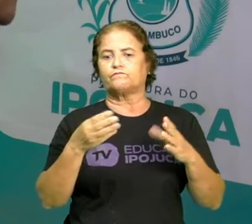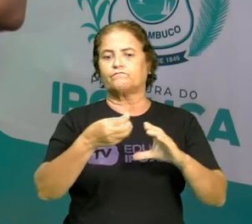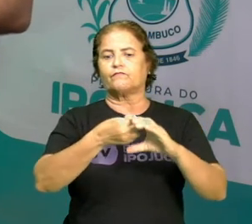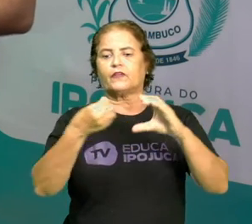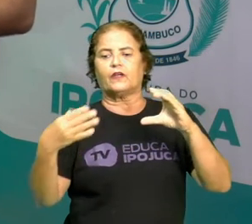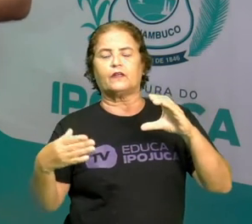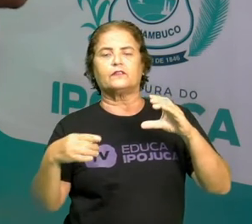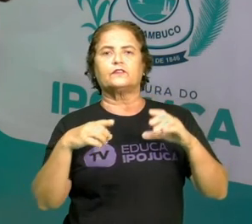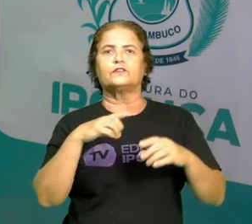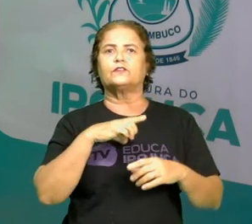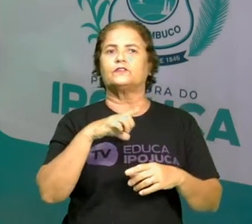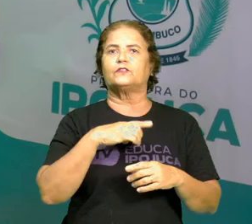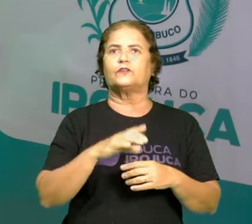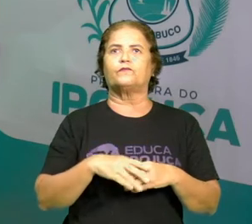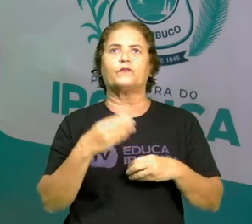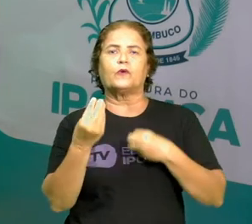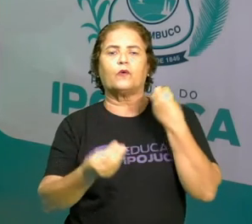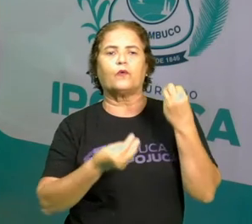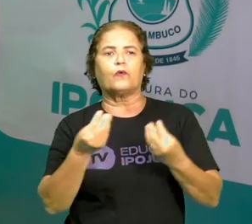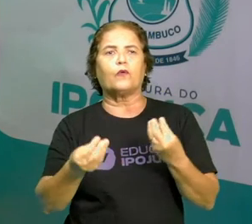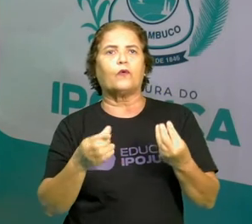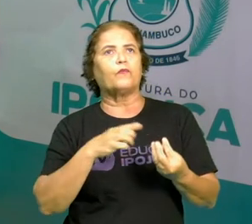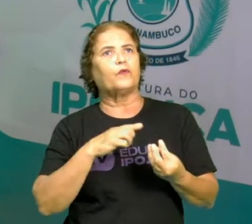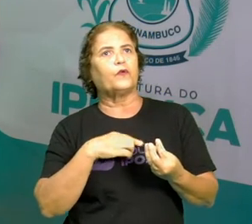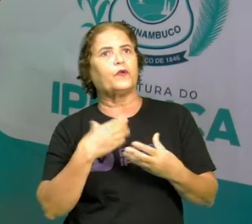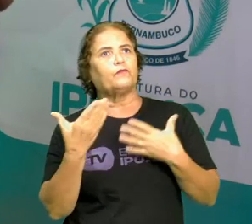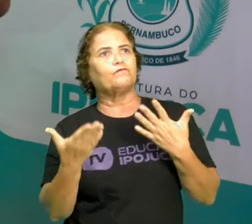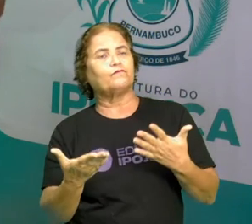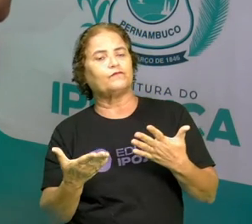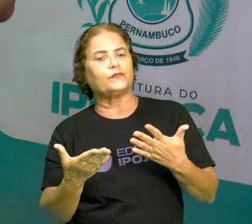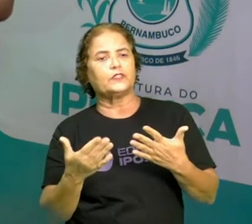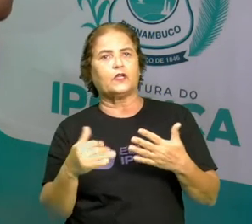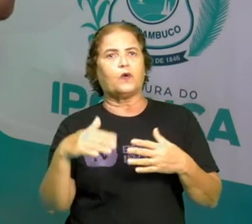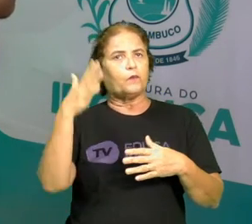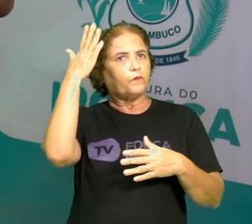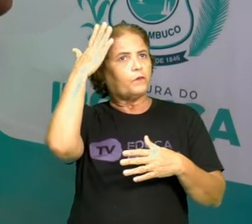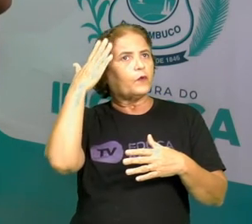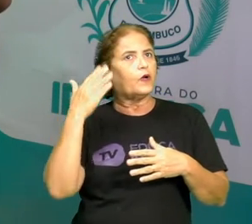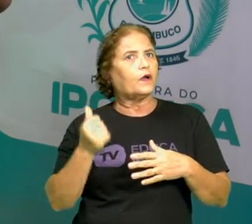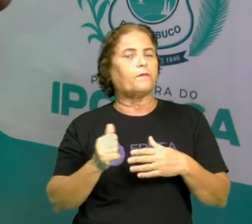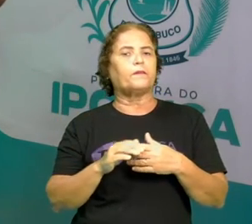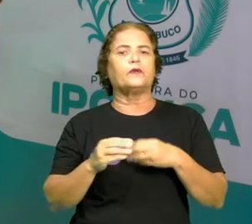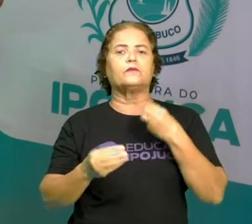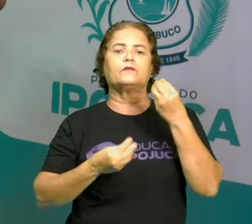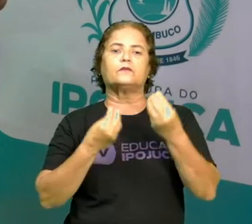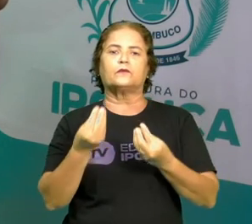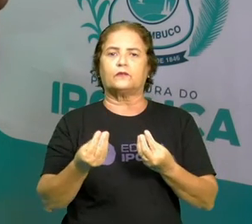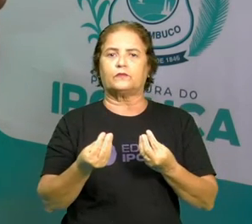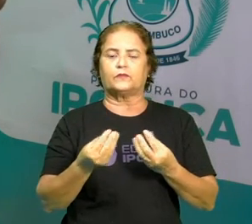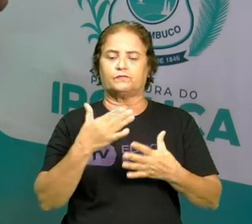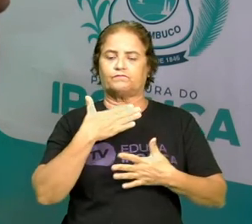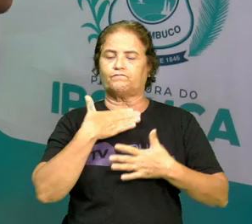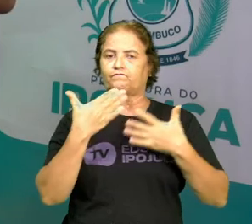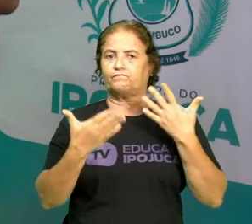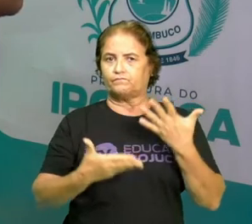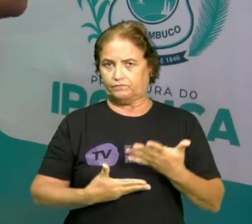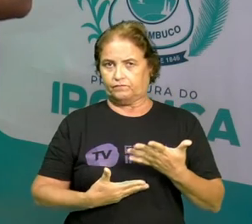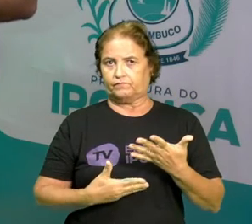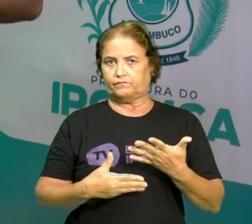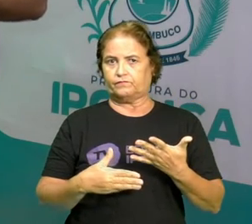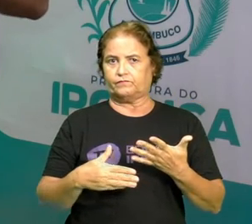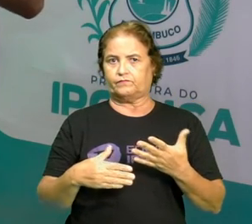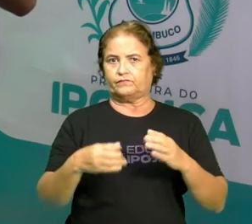como é que eu era, como é que eu já tinha naquela idade, como é que era o meu cabelo. Então, só as características do seu perfil.